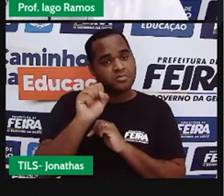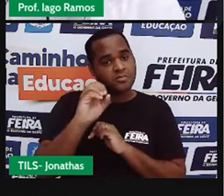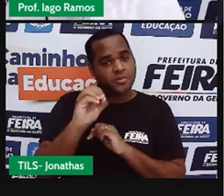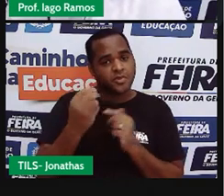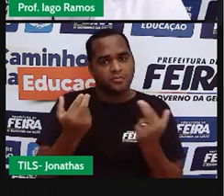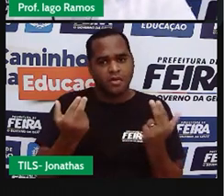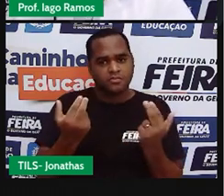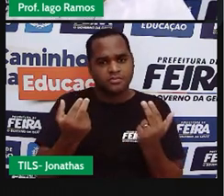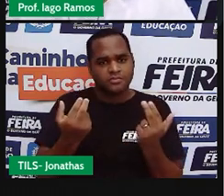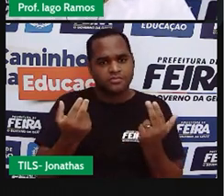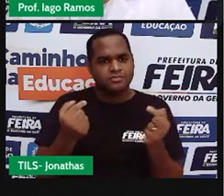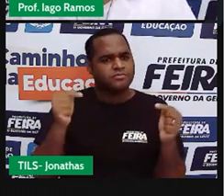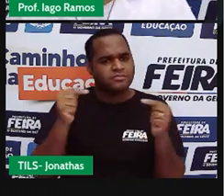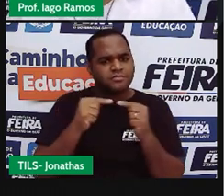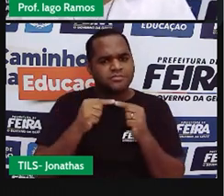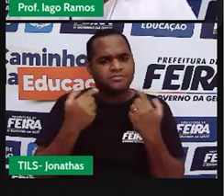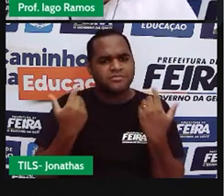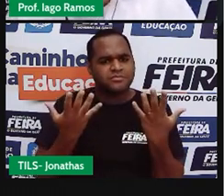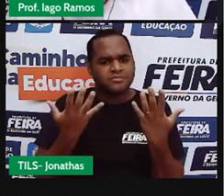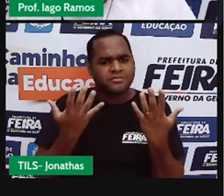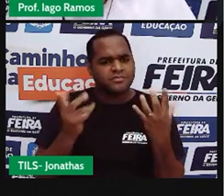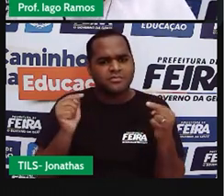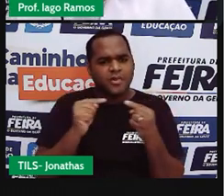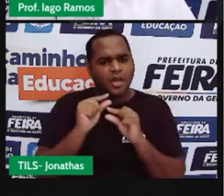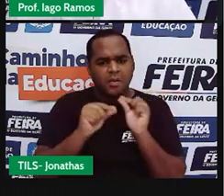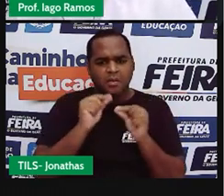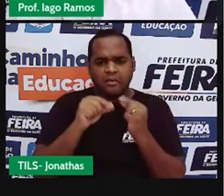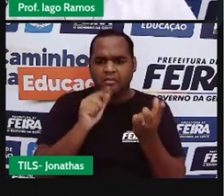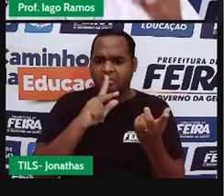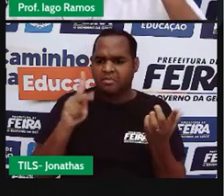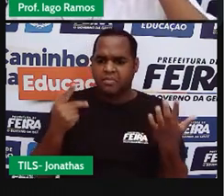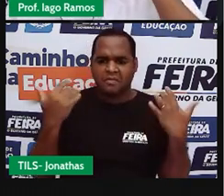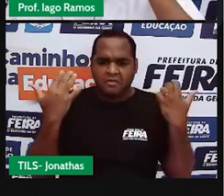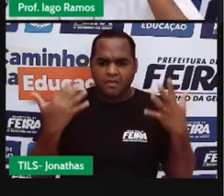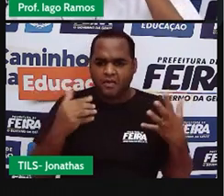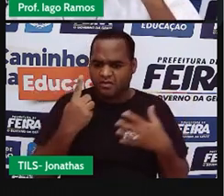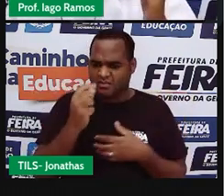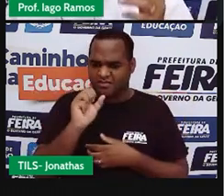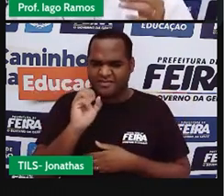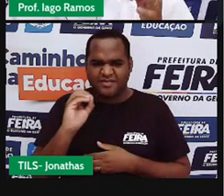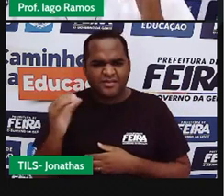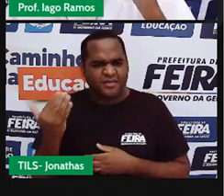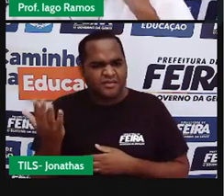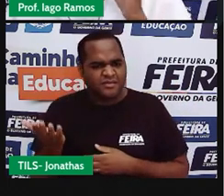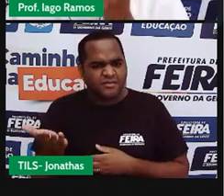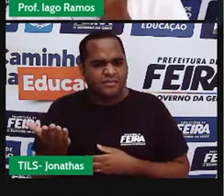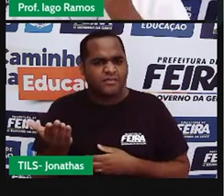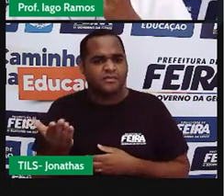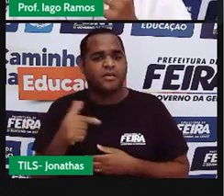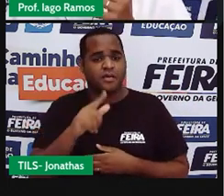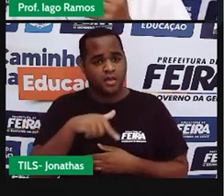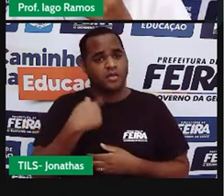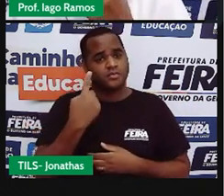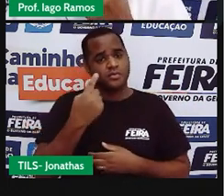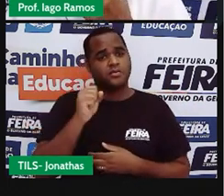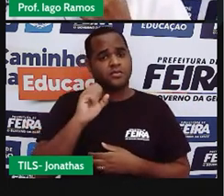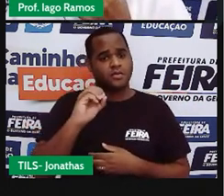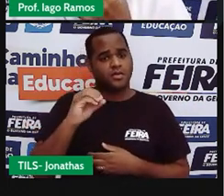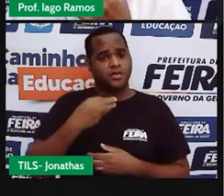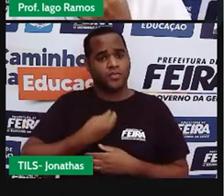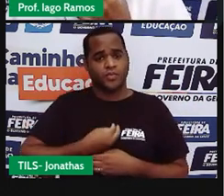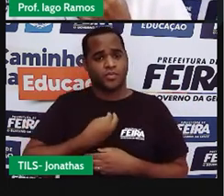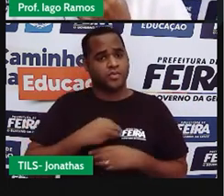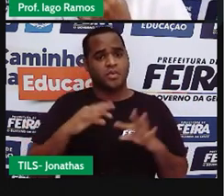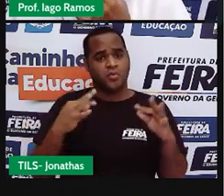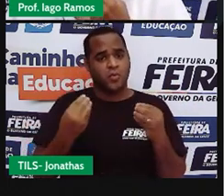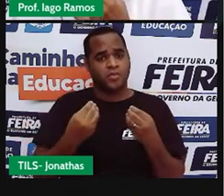O que é isso, professor? O que é isso? Dá tudo 180, é? Dá tudo 180.